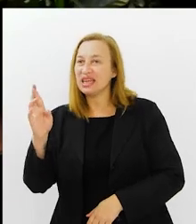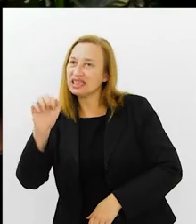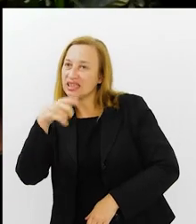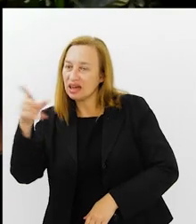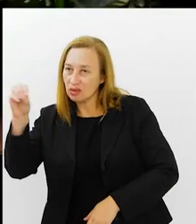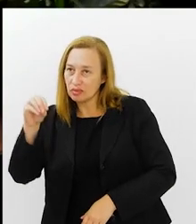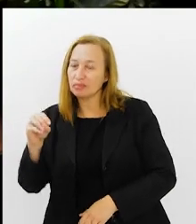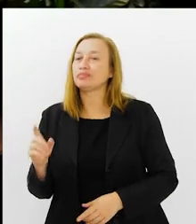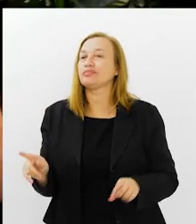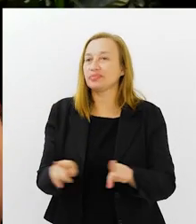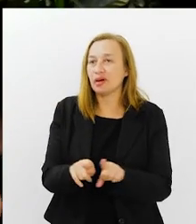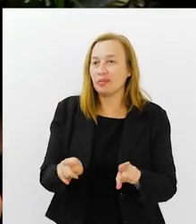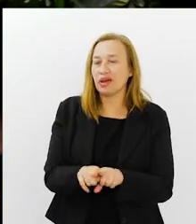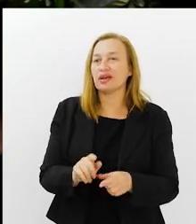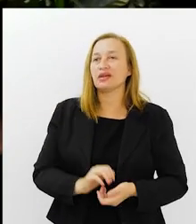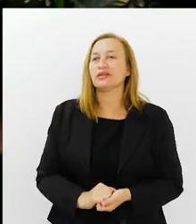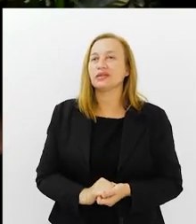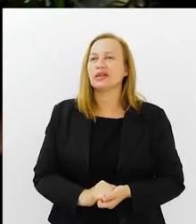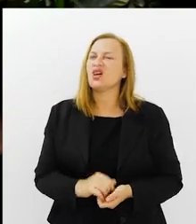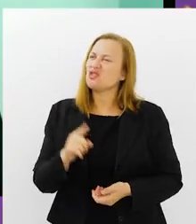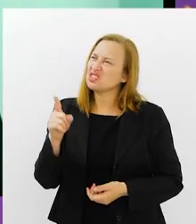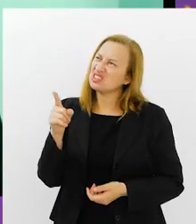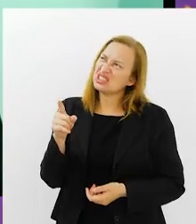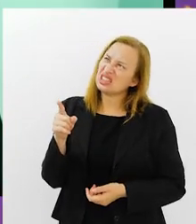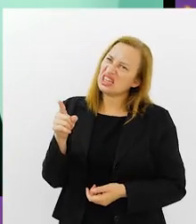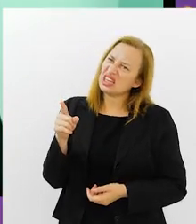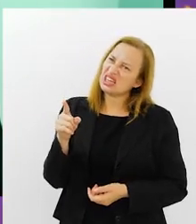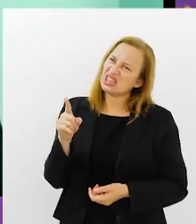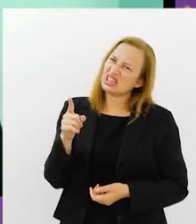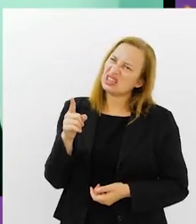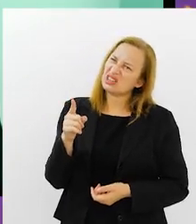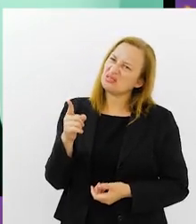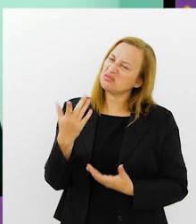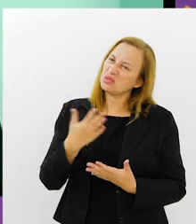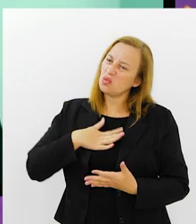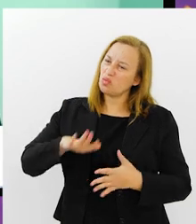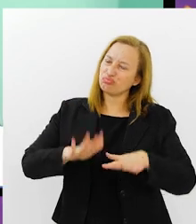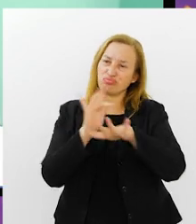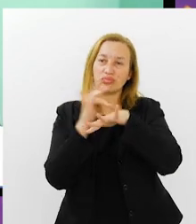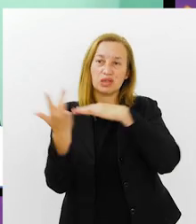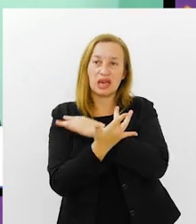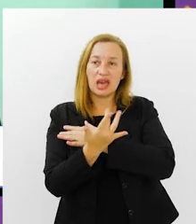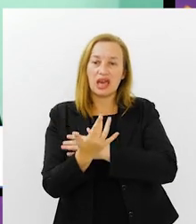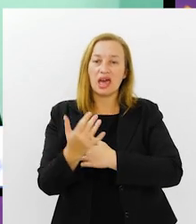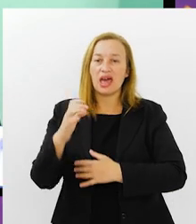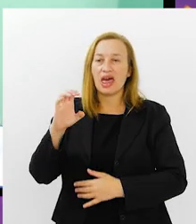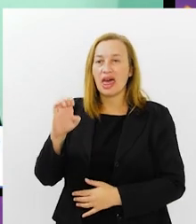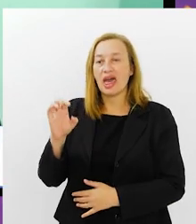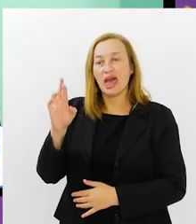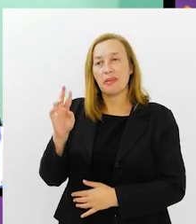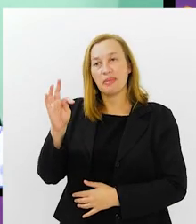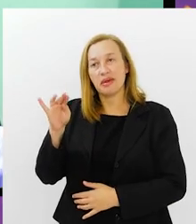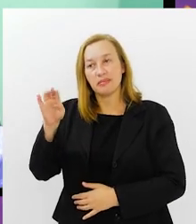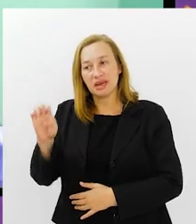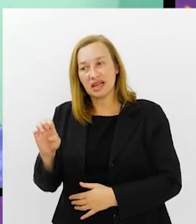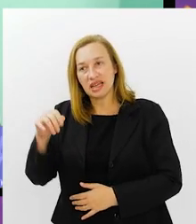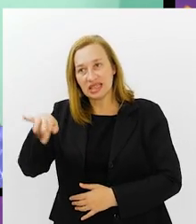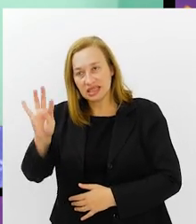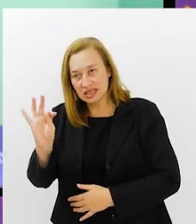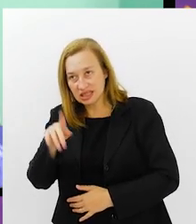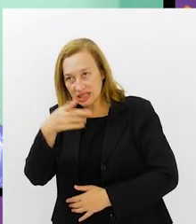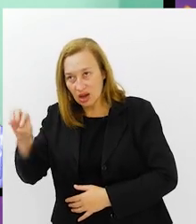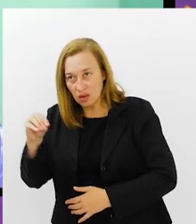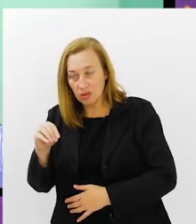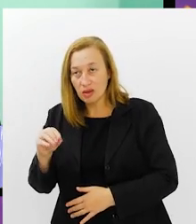Tite andou convocando muito, muitas vezes. Não, você não é muito a favor de rede social. O Éder Militão, recentemente,